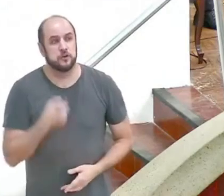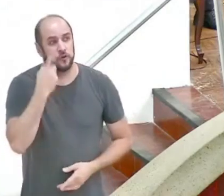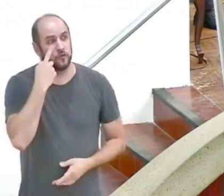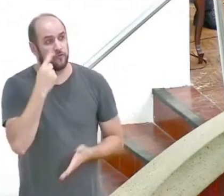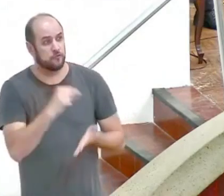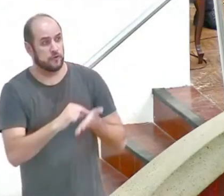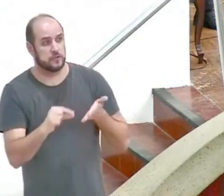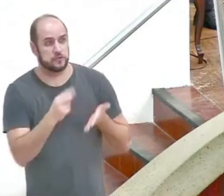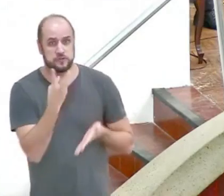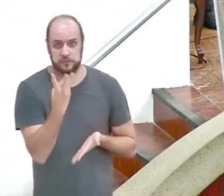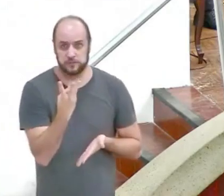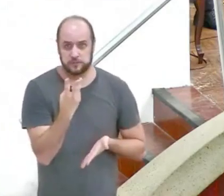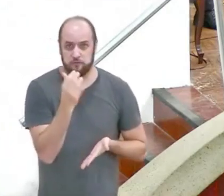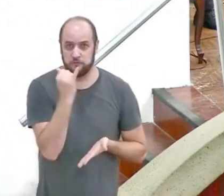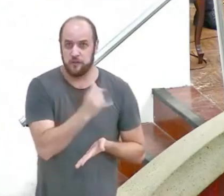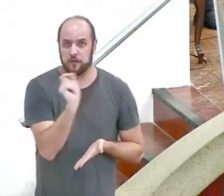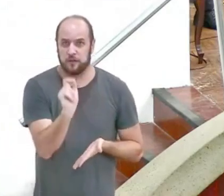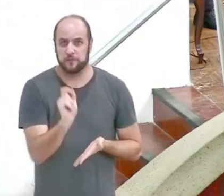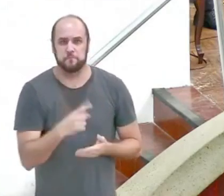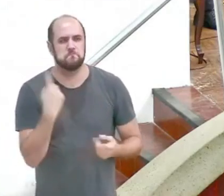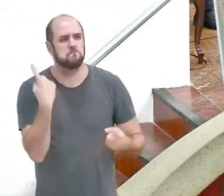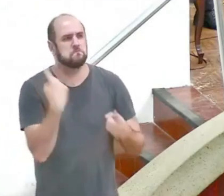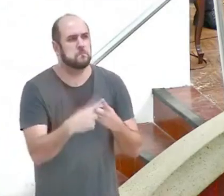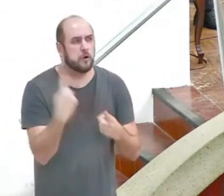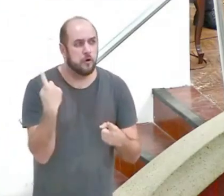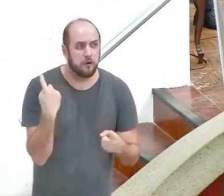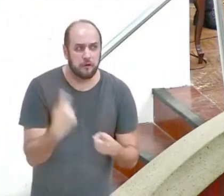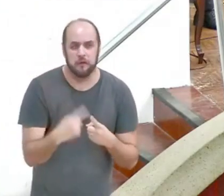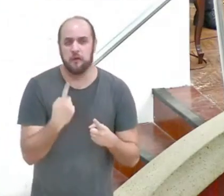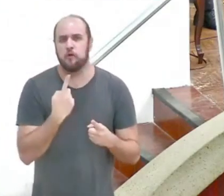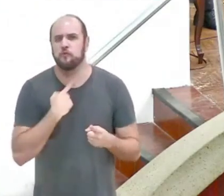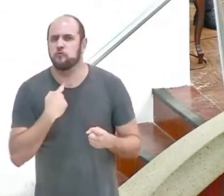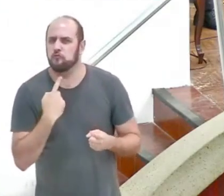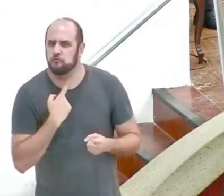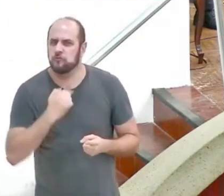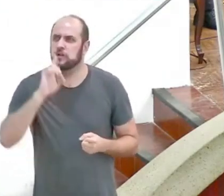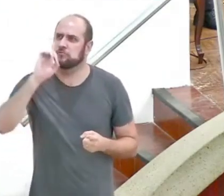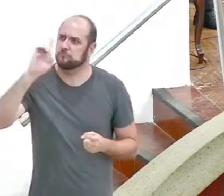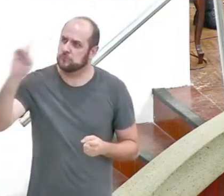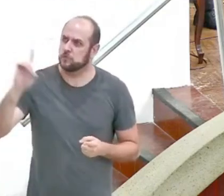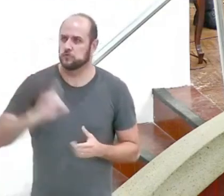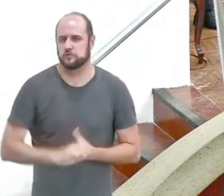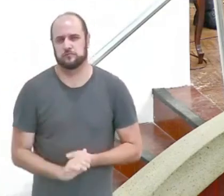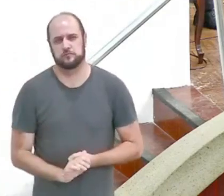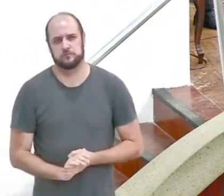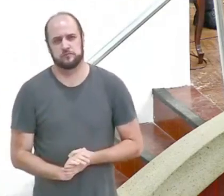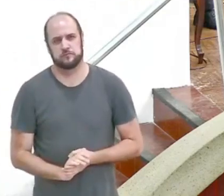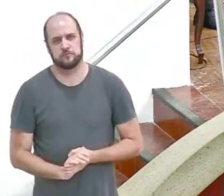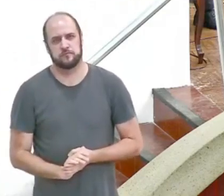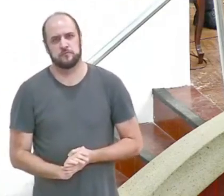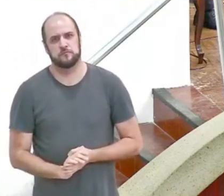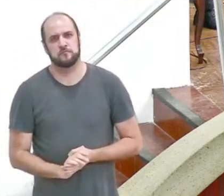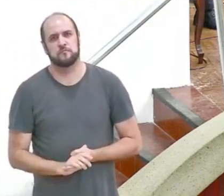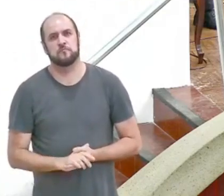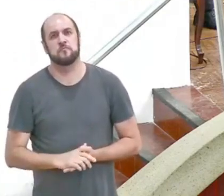3, ele diz, Pois esta é a vontade de Deus, a vossa